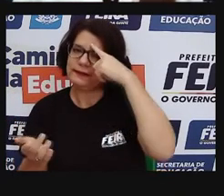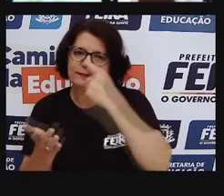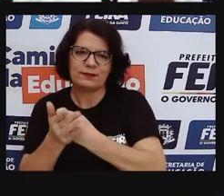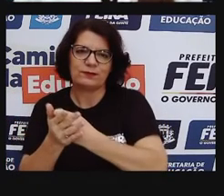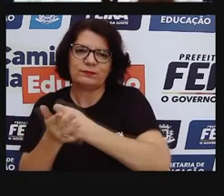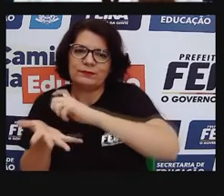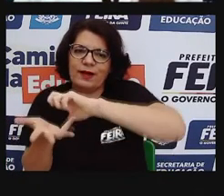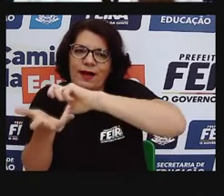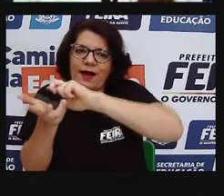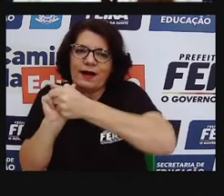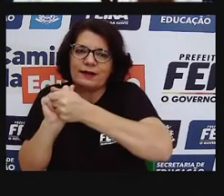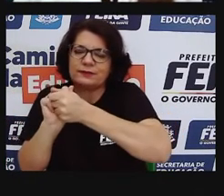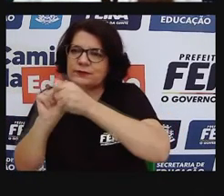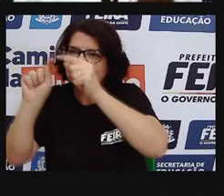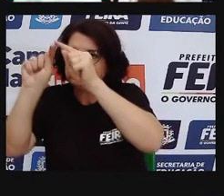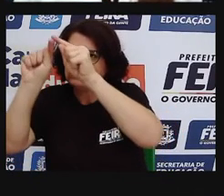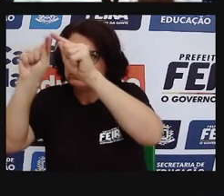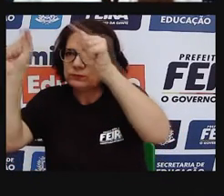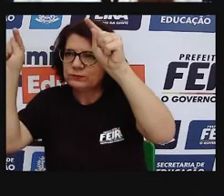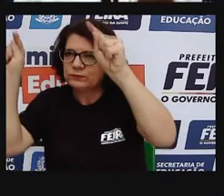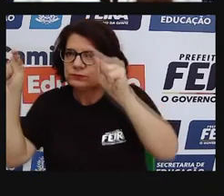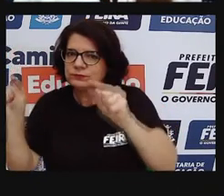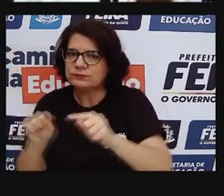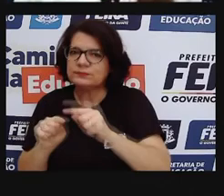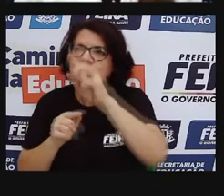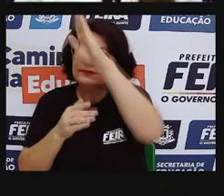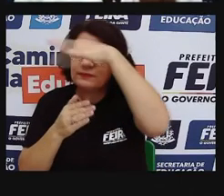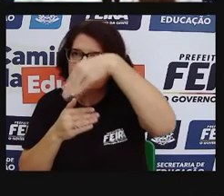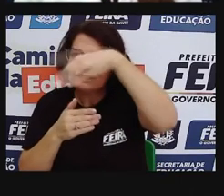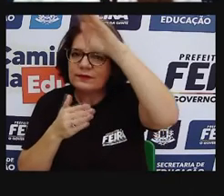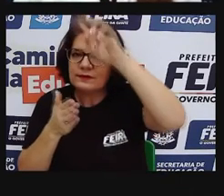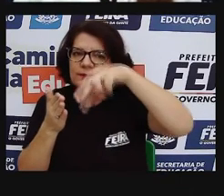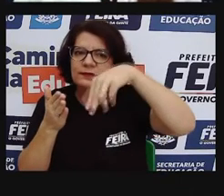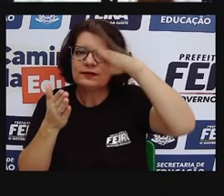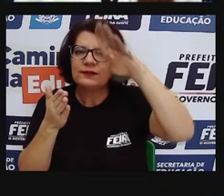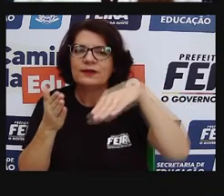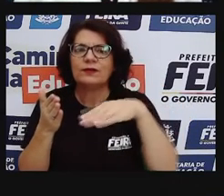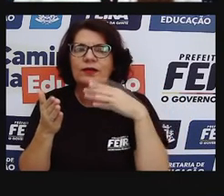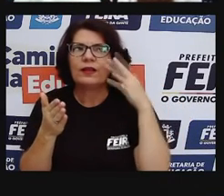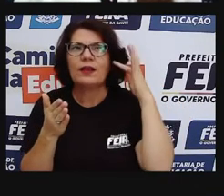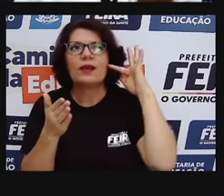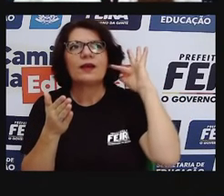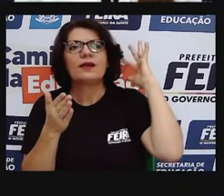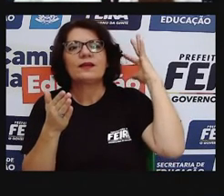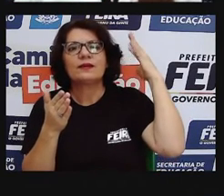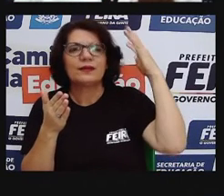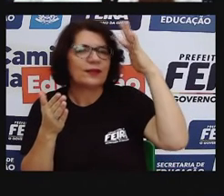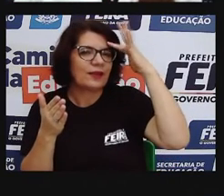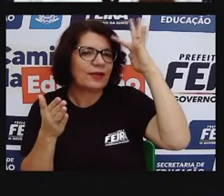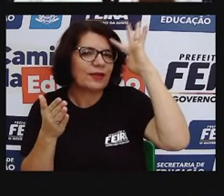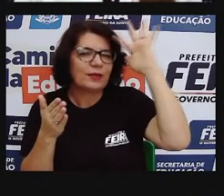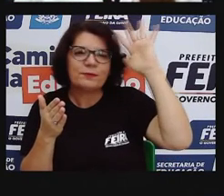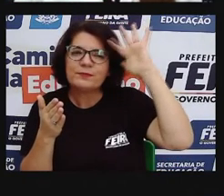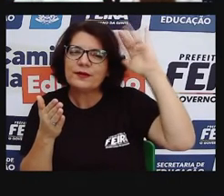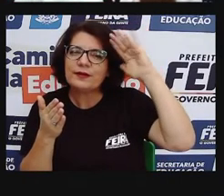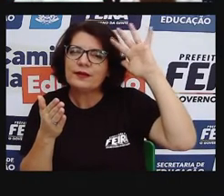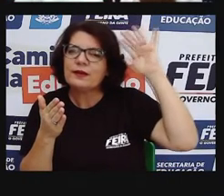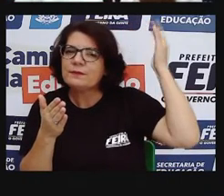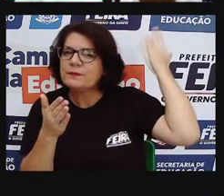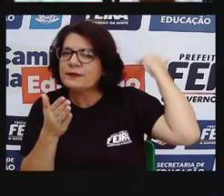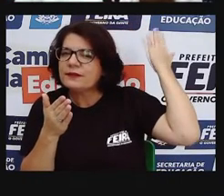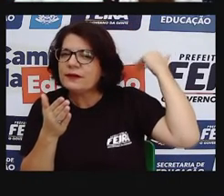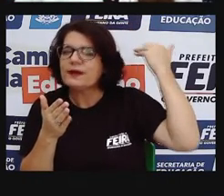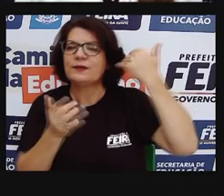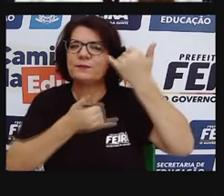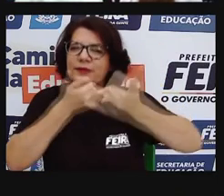Em suas telas, a gente vai perceber várias brincadeiras e brinquedos como peão, crianças brincando de